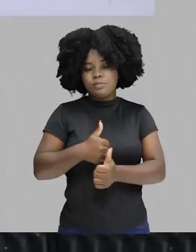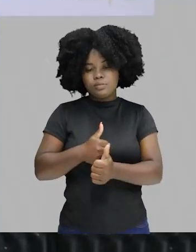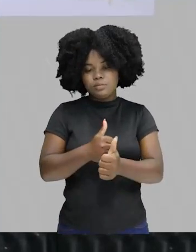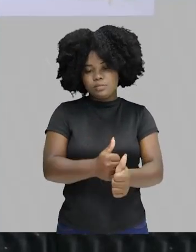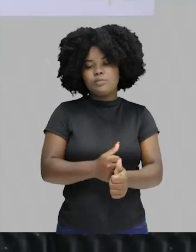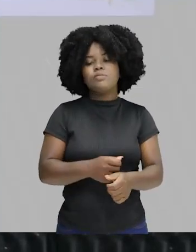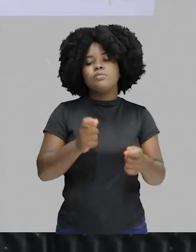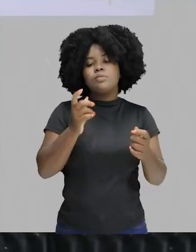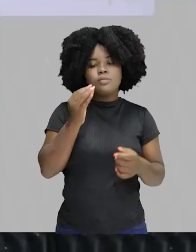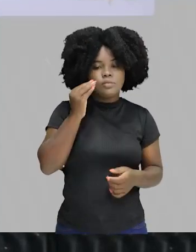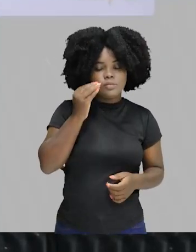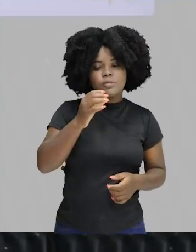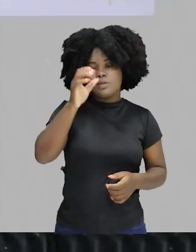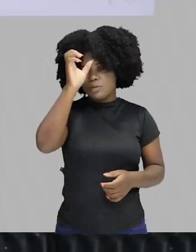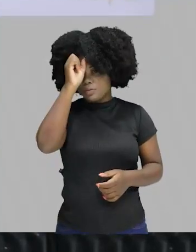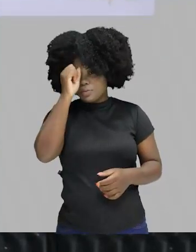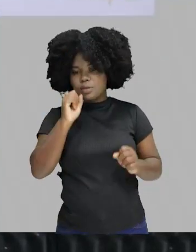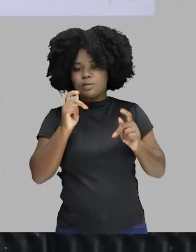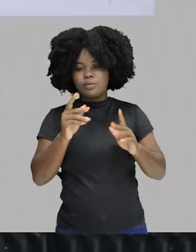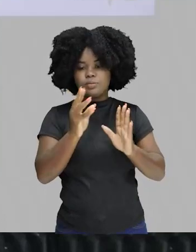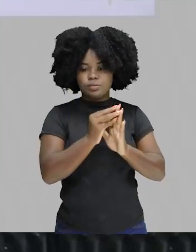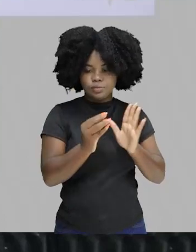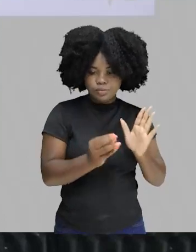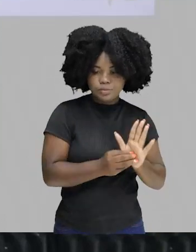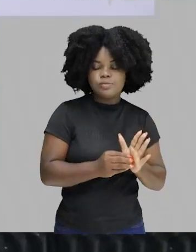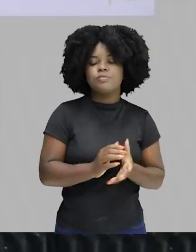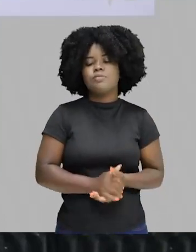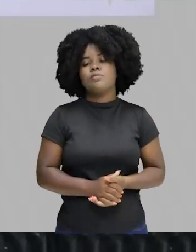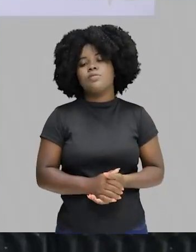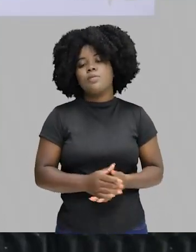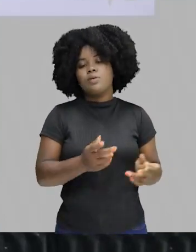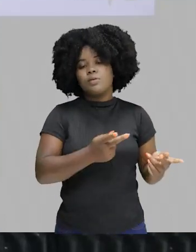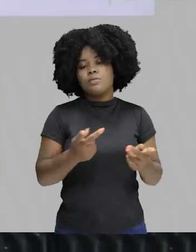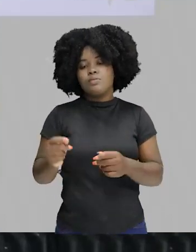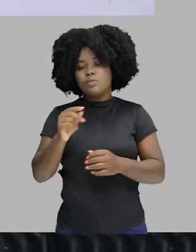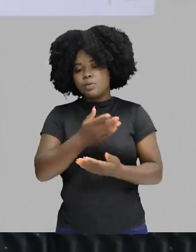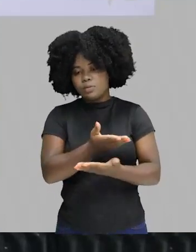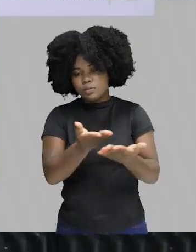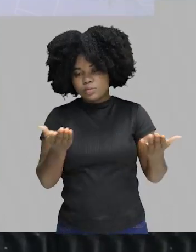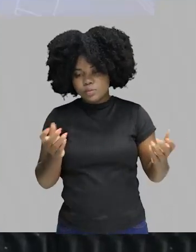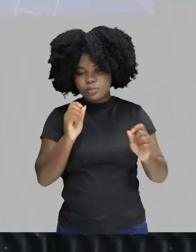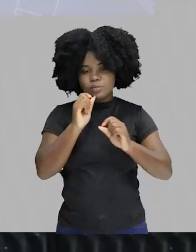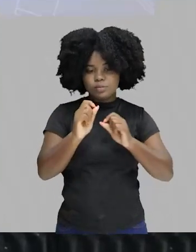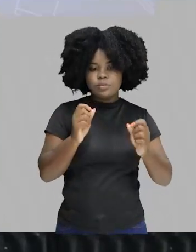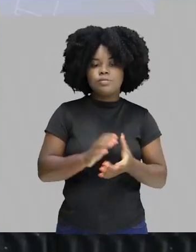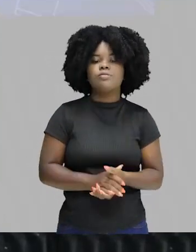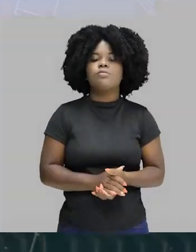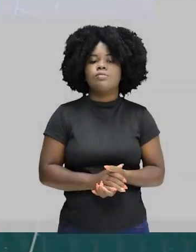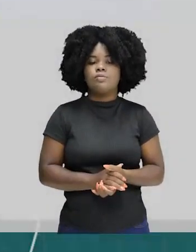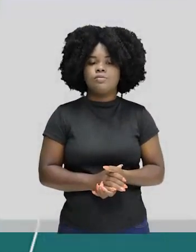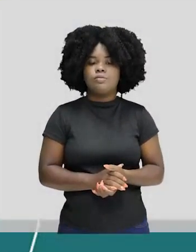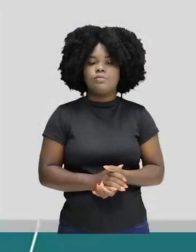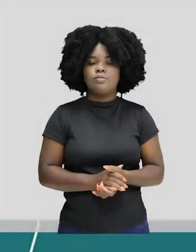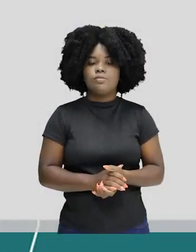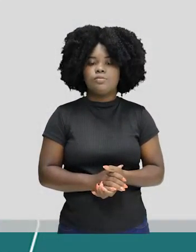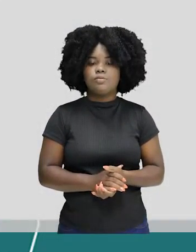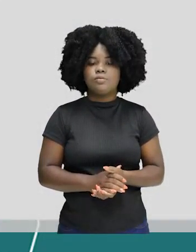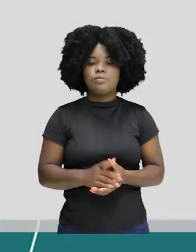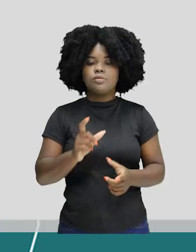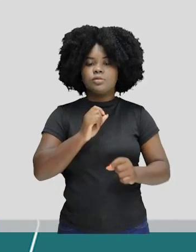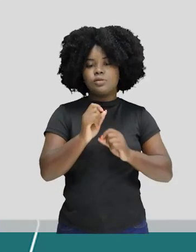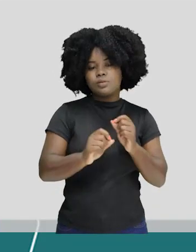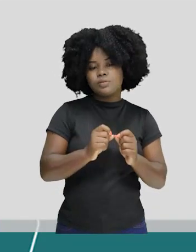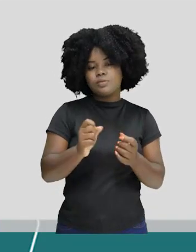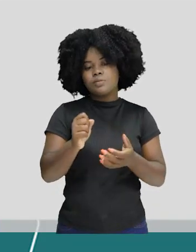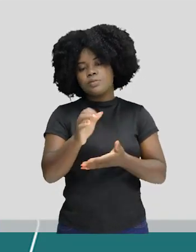absorver o máximo possível os nossos conteúdos. Bom, eu quero convidar vocês a viajarem comigo aqui um pouquinho, para só falar,